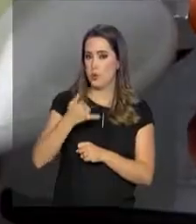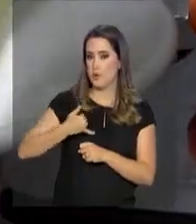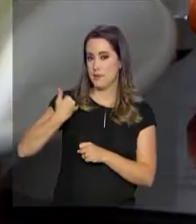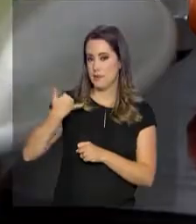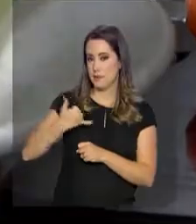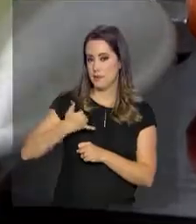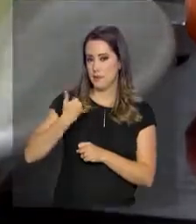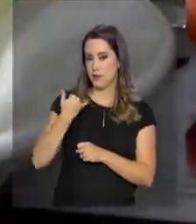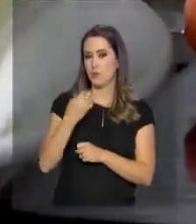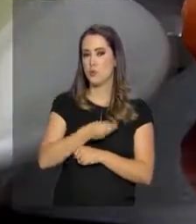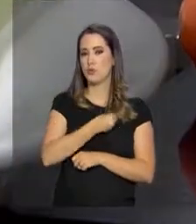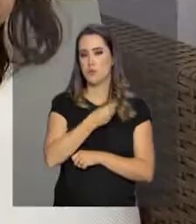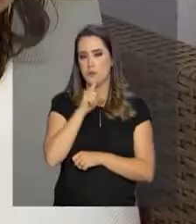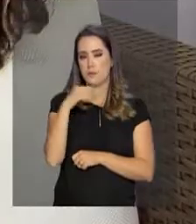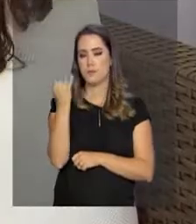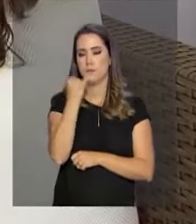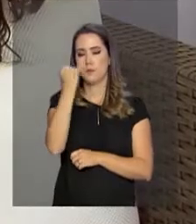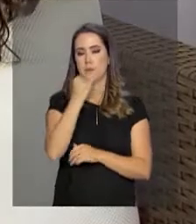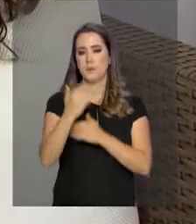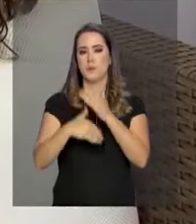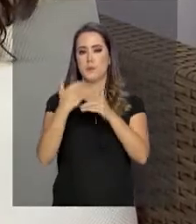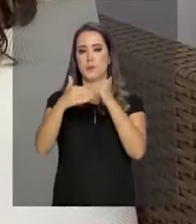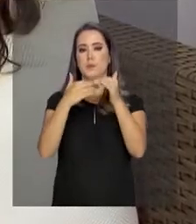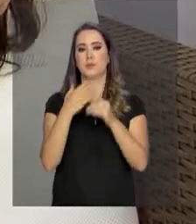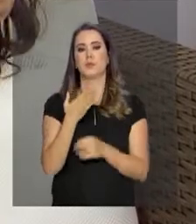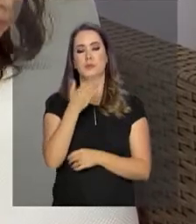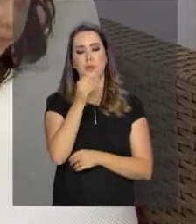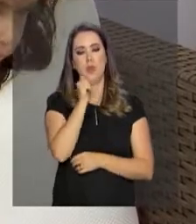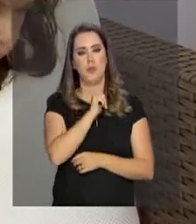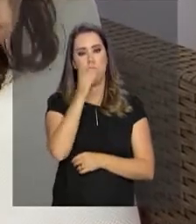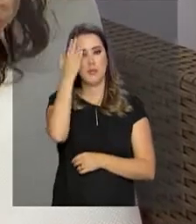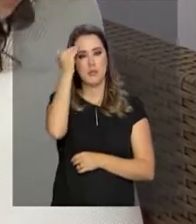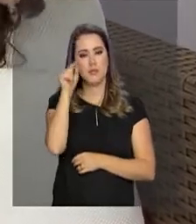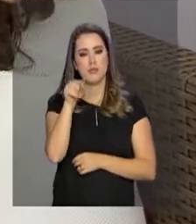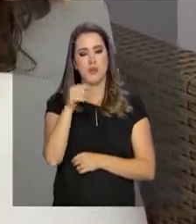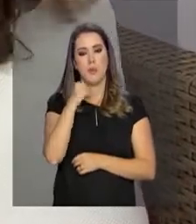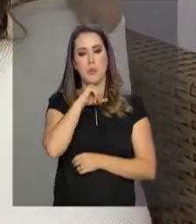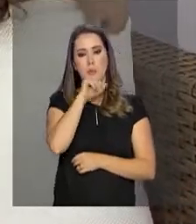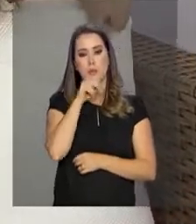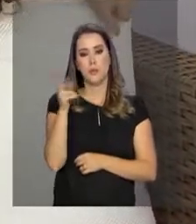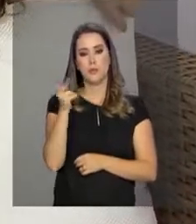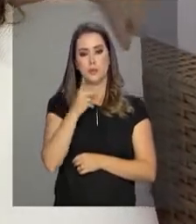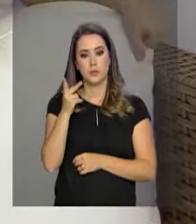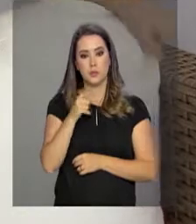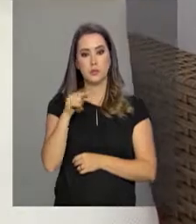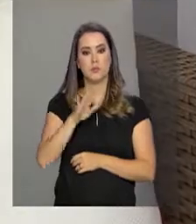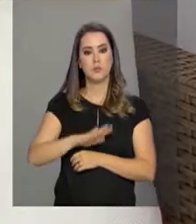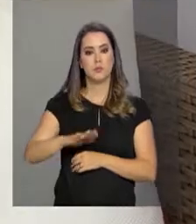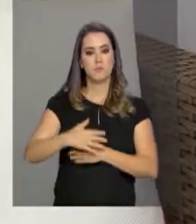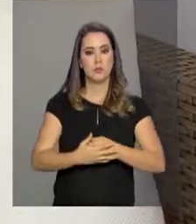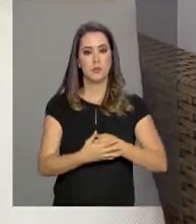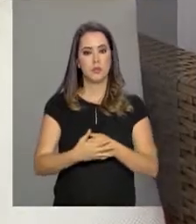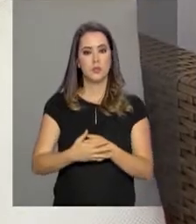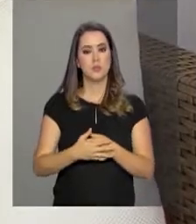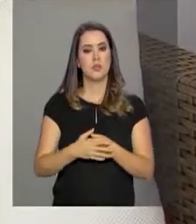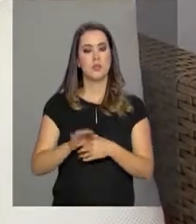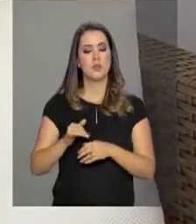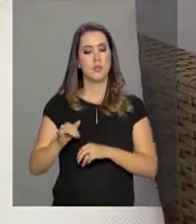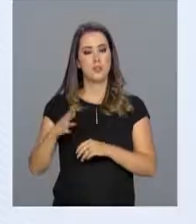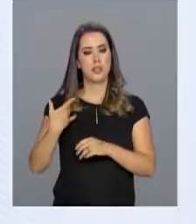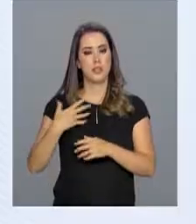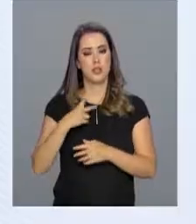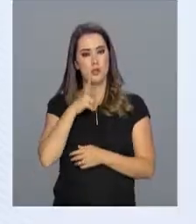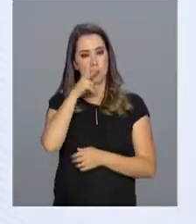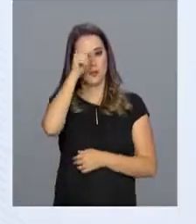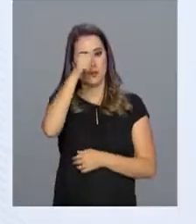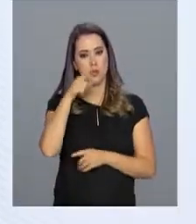e o desenvolvimento da criança. Paula sabe bem disso. Ela é mãe de Sofia e Caleb, duas crianças cheias de energia e saúde.